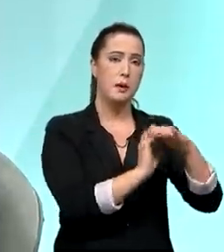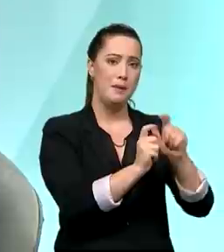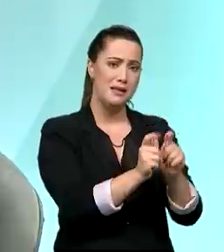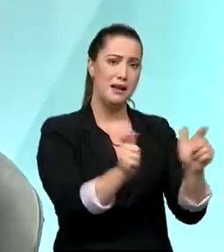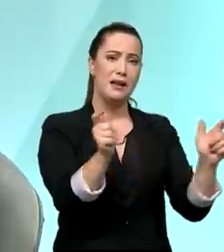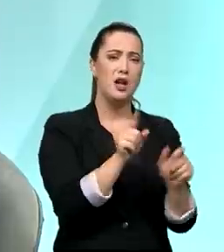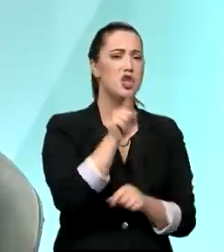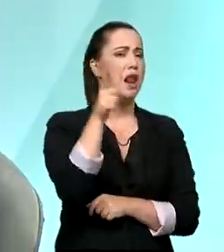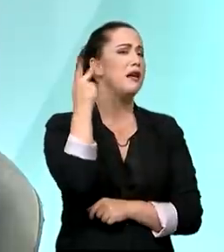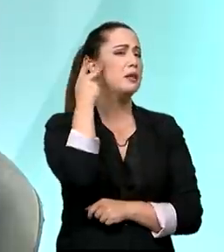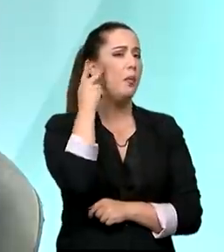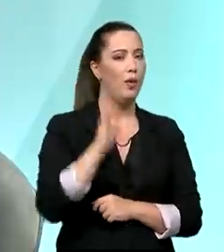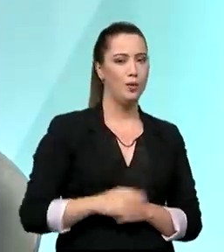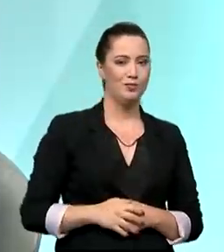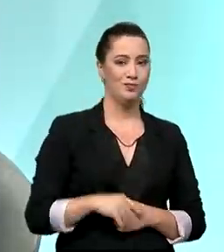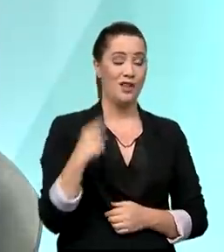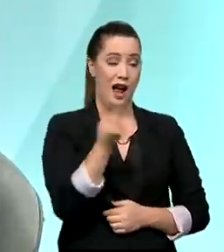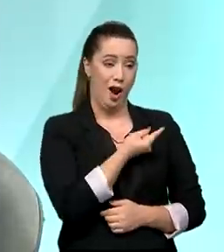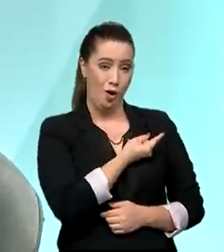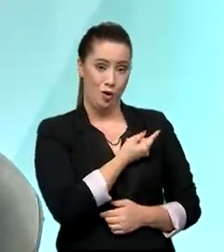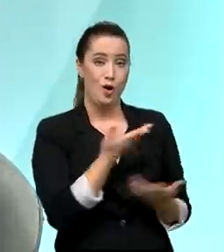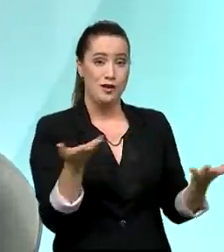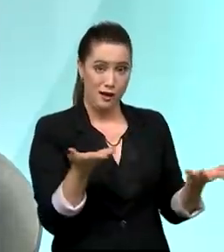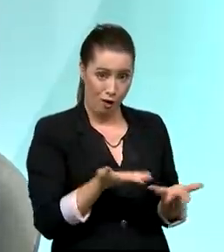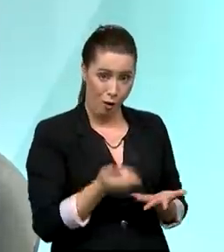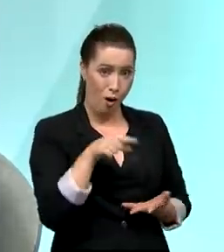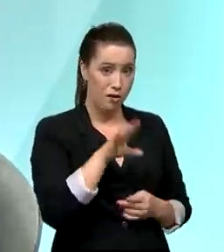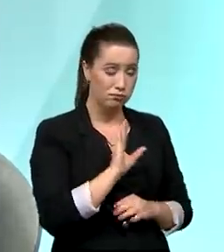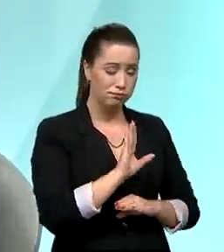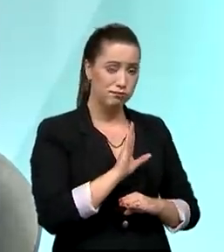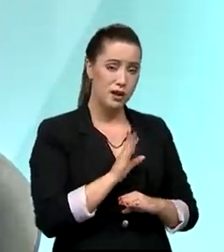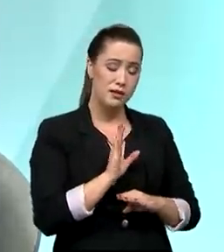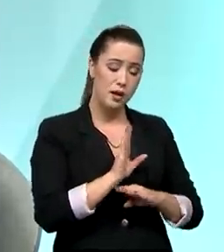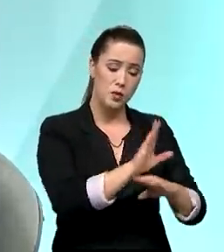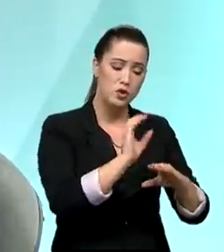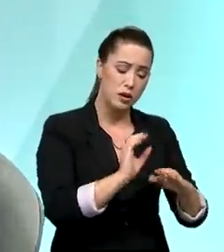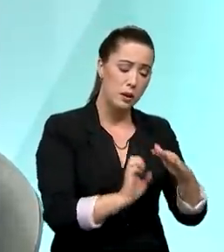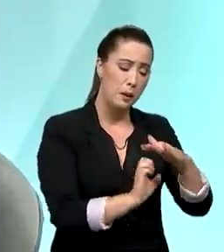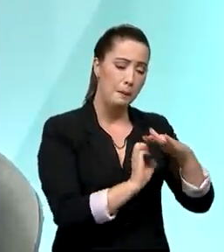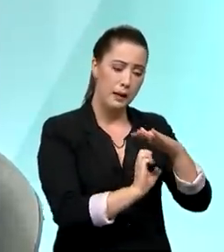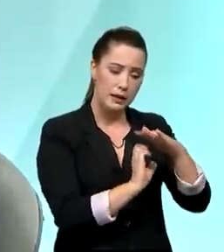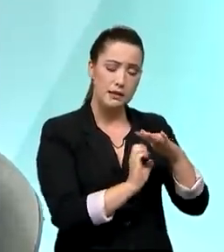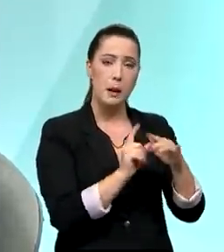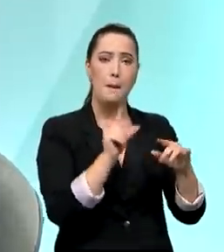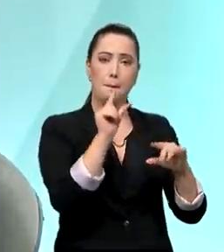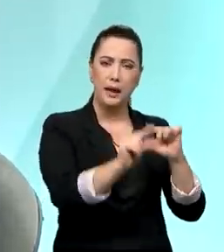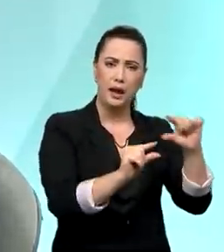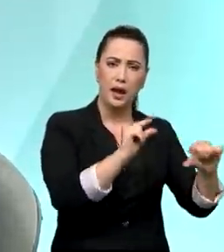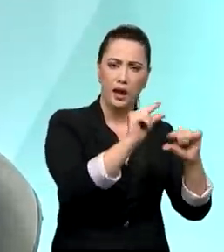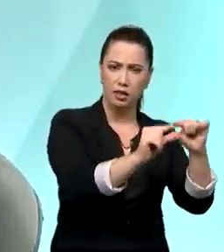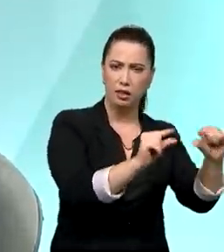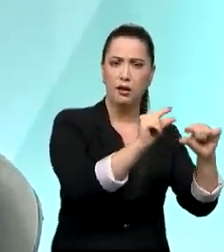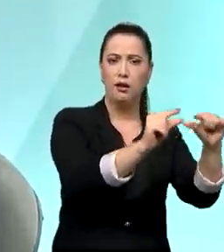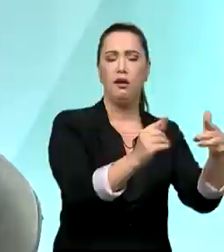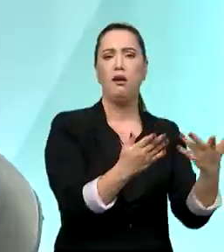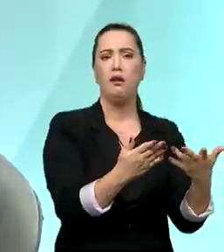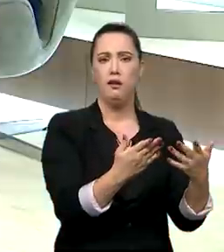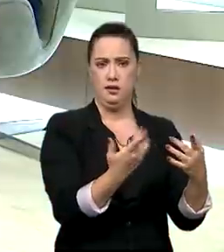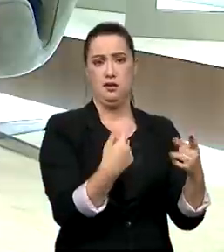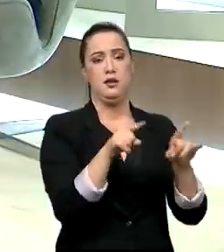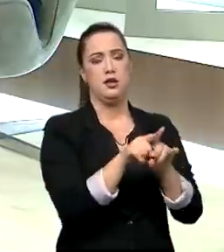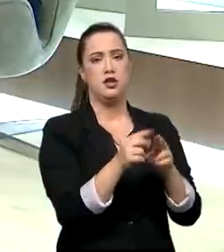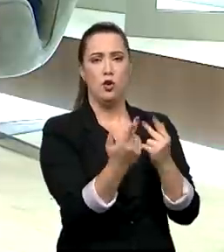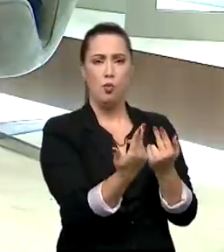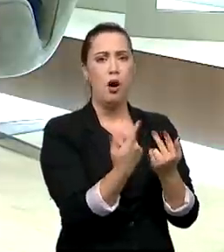Paulo. Agora a gente está emprestando para empresas pequenas, como se fosse São Paulo, mas relevantes para Tabatinga, na